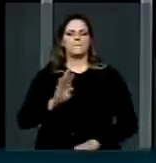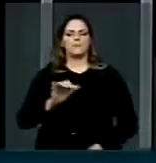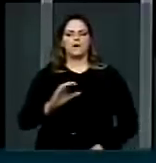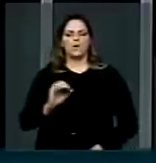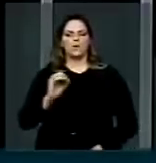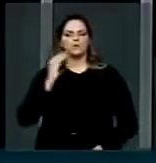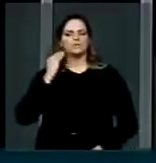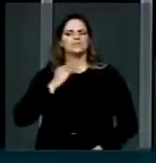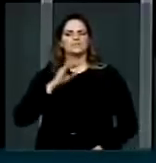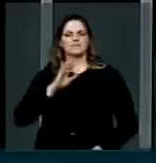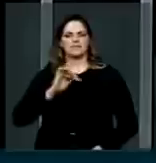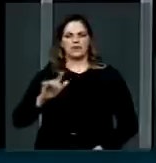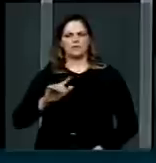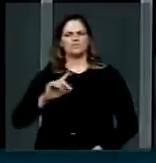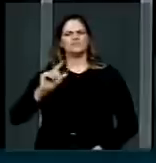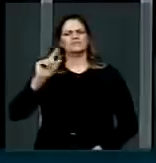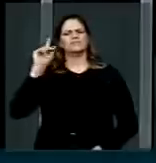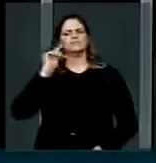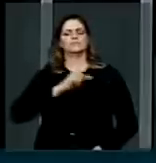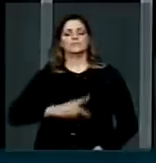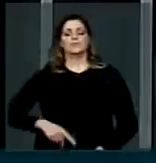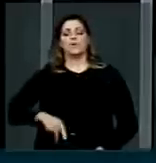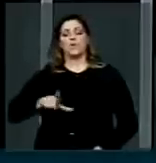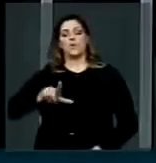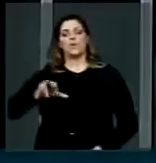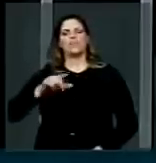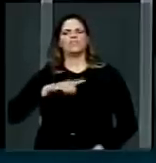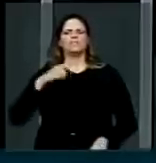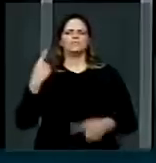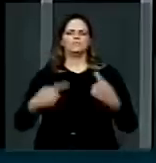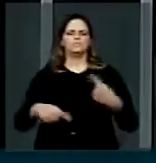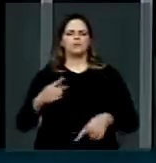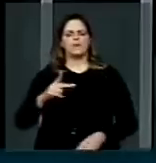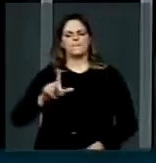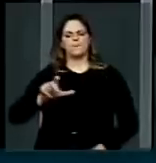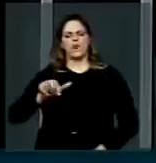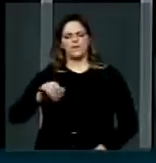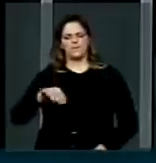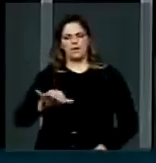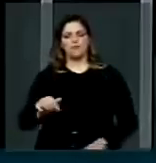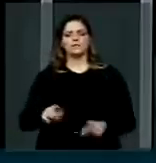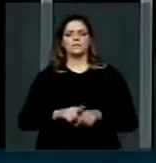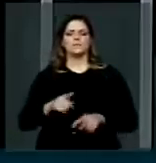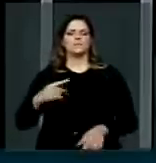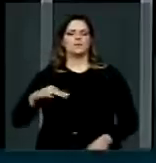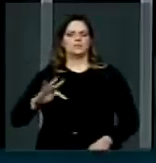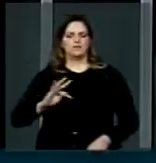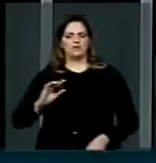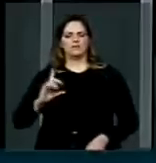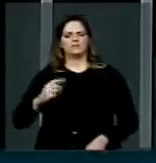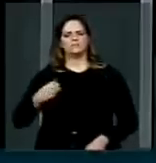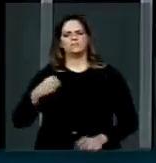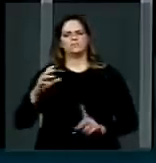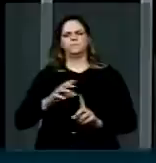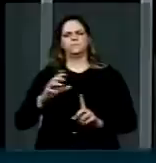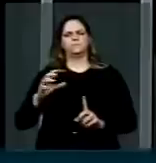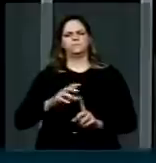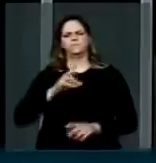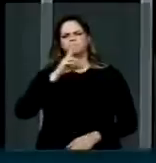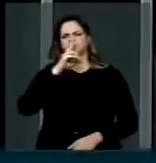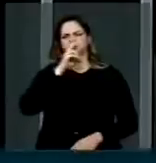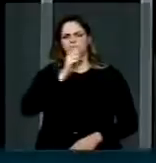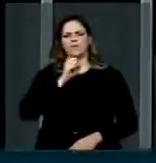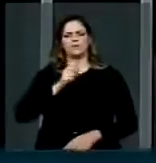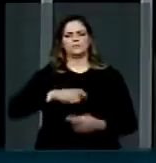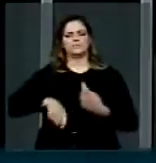primórdios do governo Lula, que essa questão foi muito polêmica, inclusive na bancada do PT, com a pressão violenta